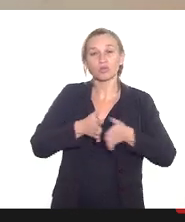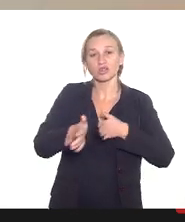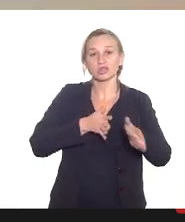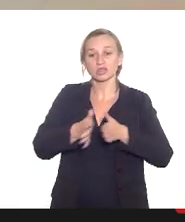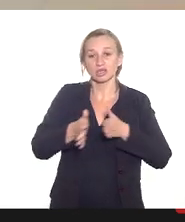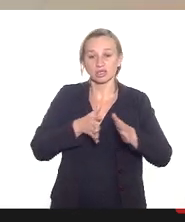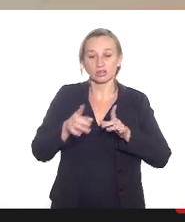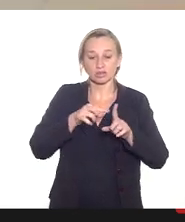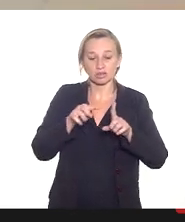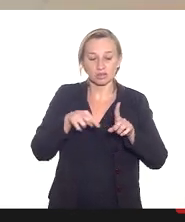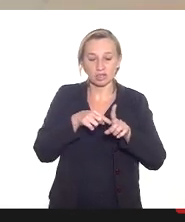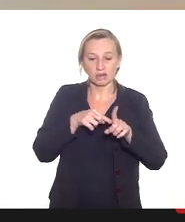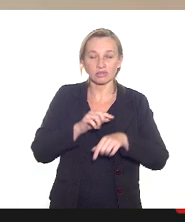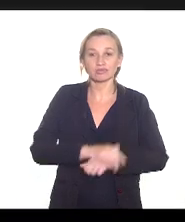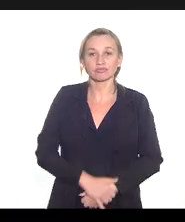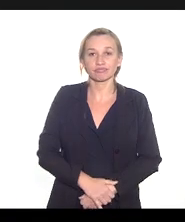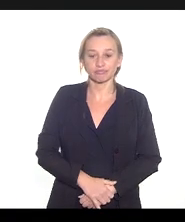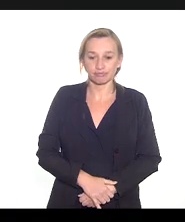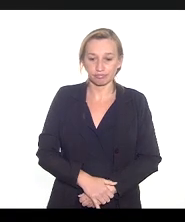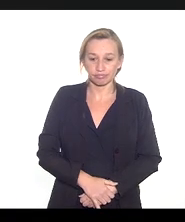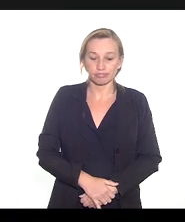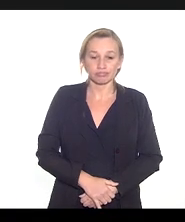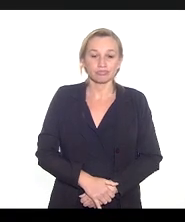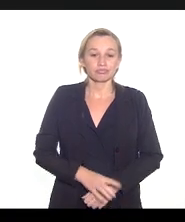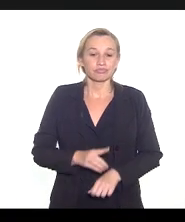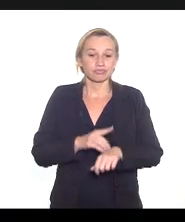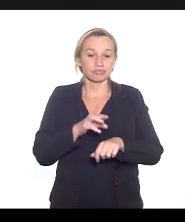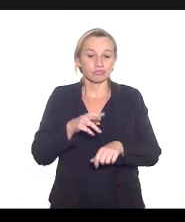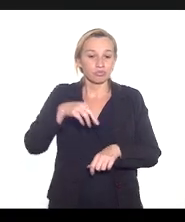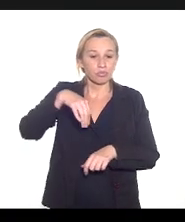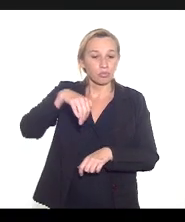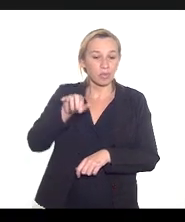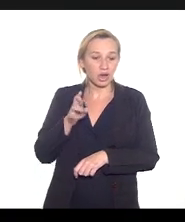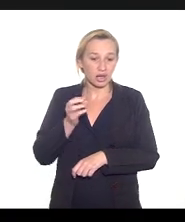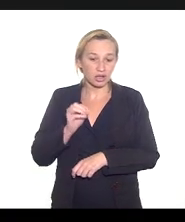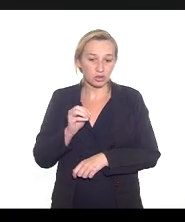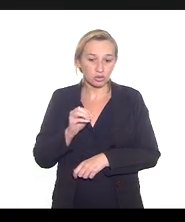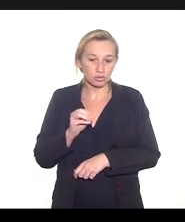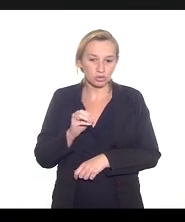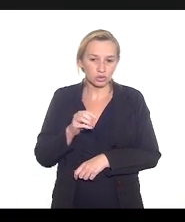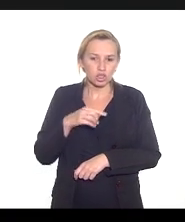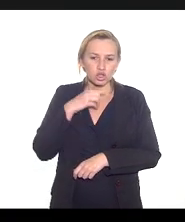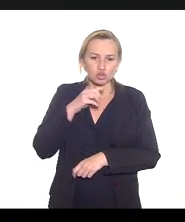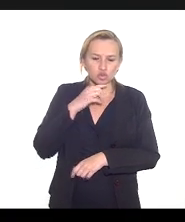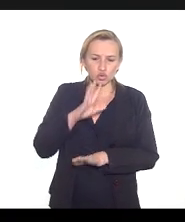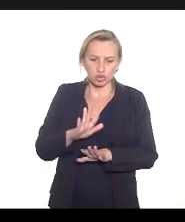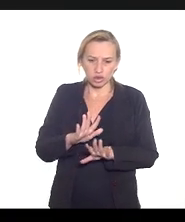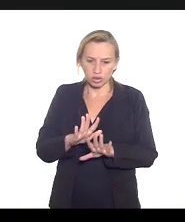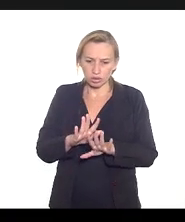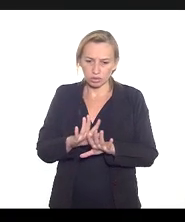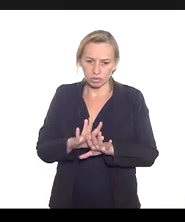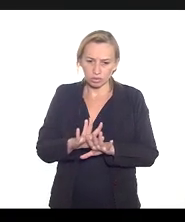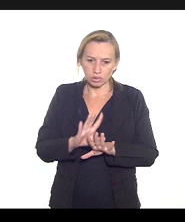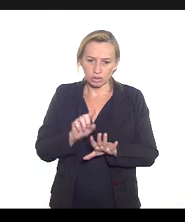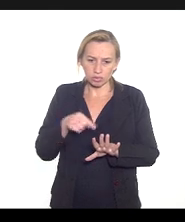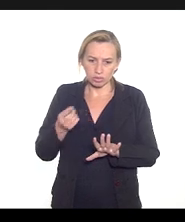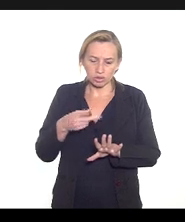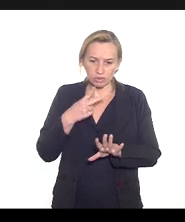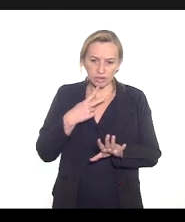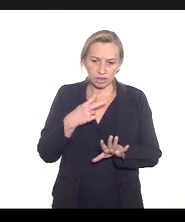para gestantes doutor Maio Marta desculpa eu fiquei com uma dúvida depois da sua intervenção